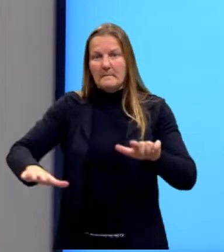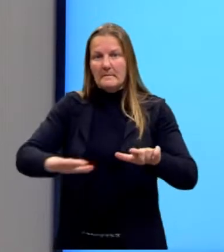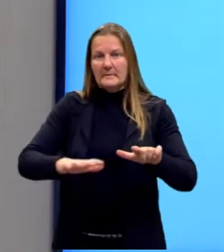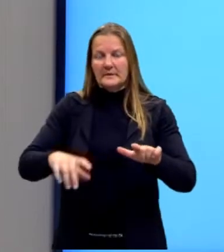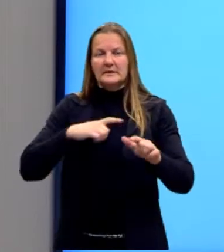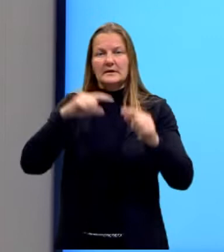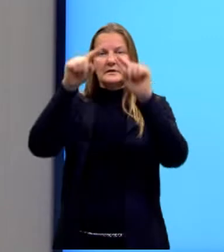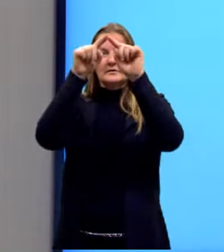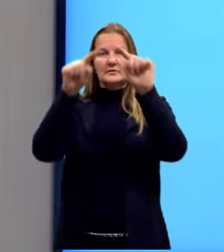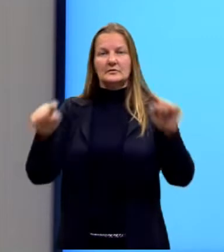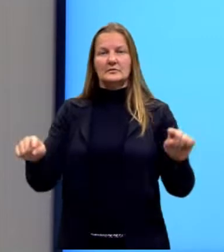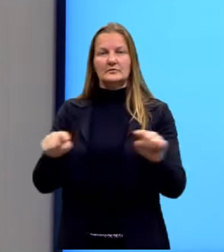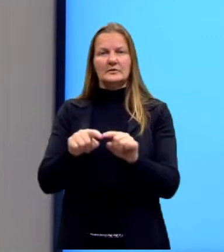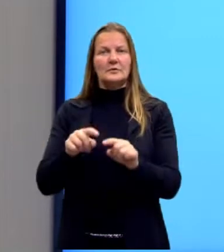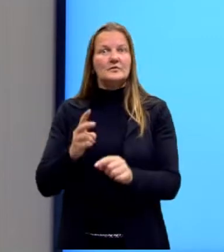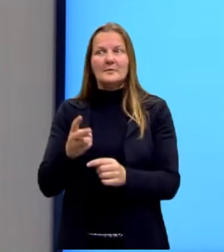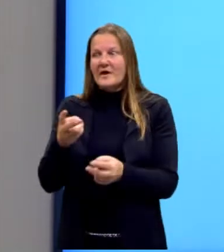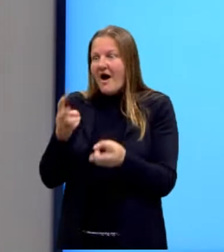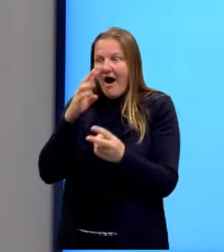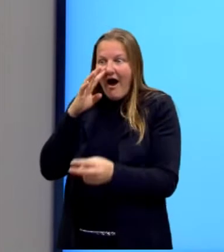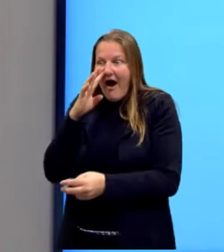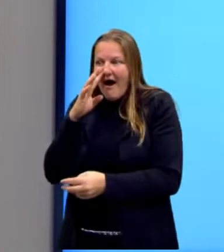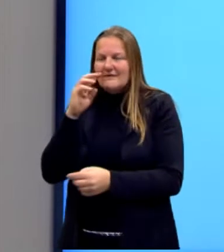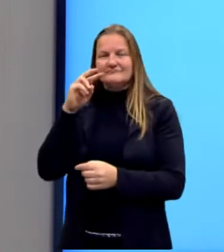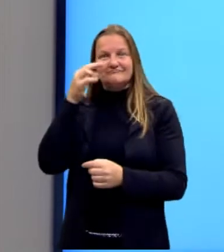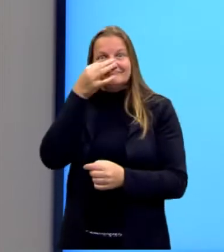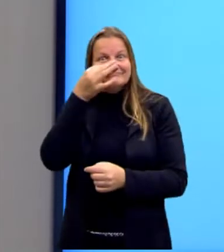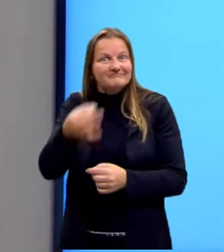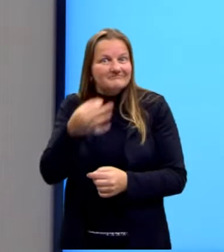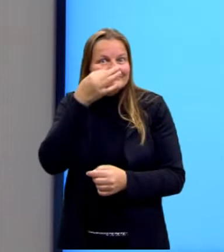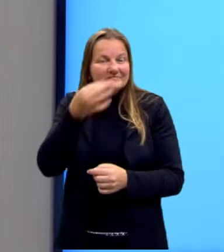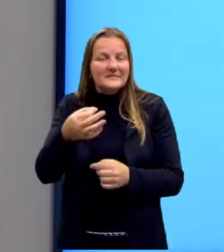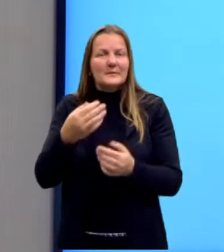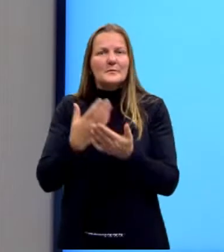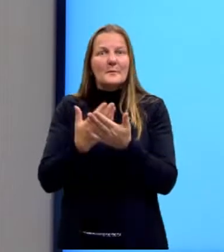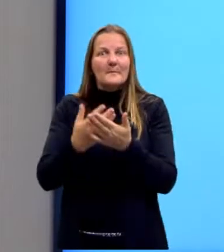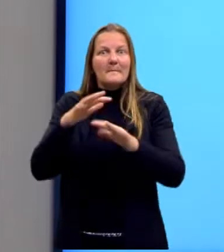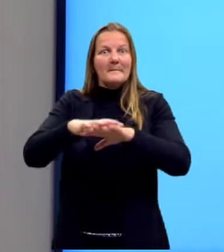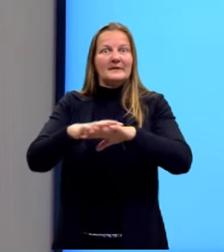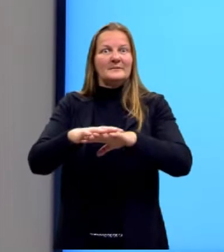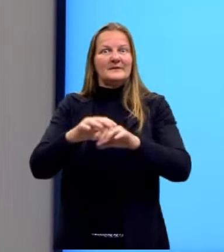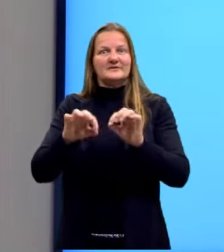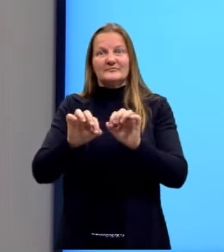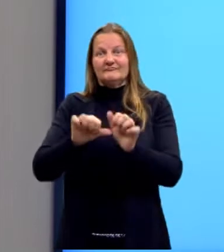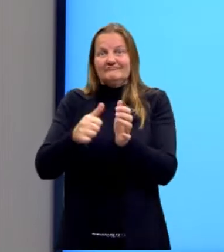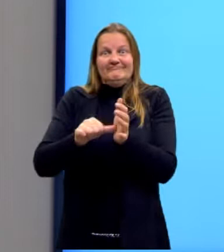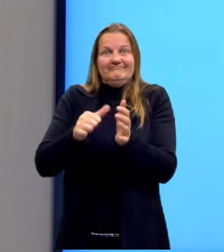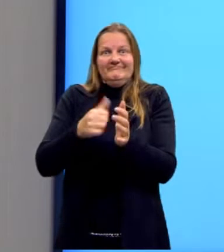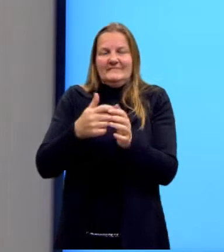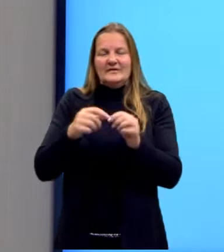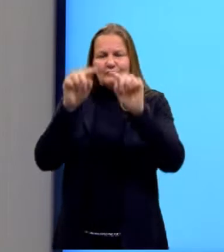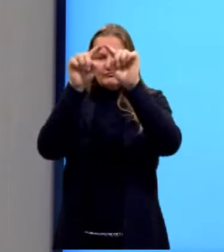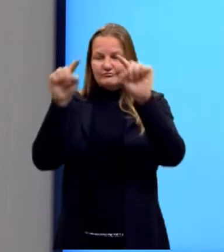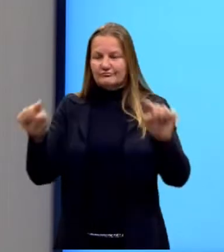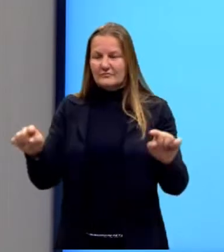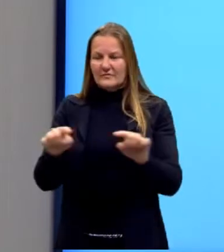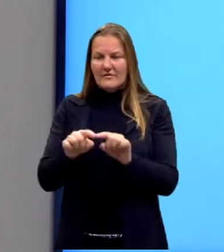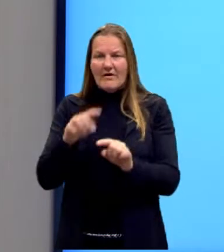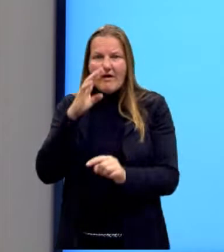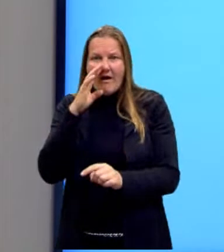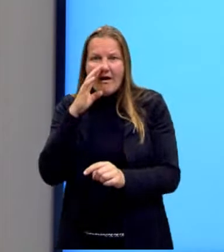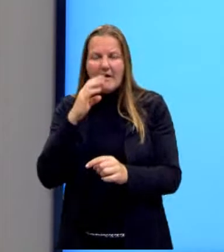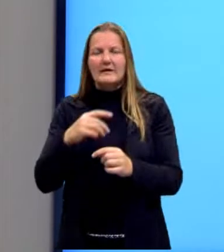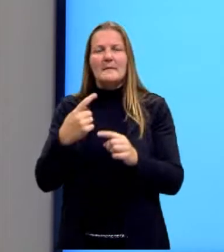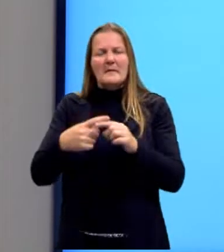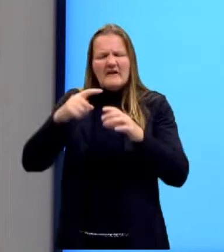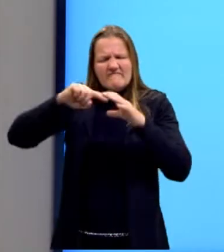sempre chamou bastante atenção desde os primeiros estudos matemáticos. Graças ao aprofundamento do estudo dos